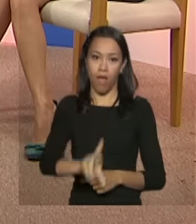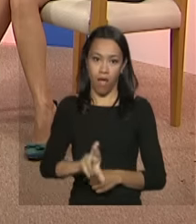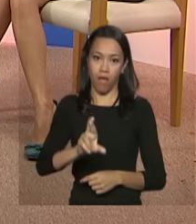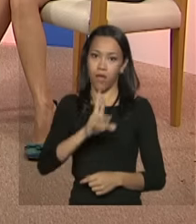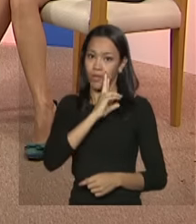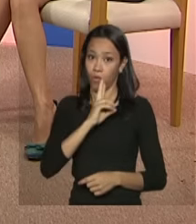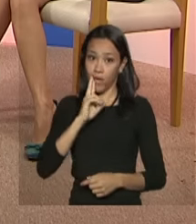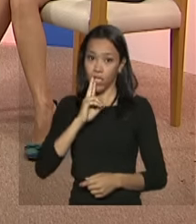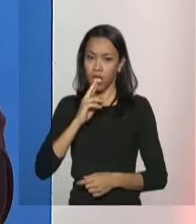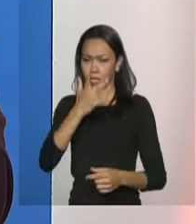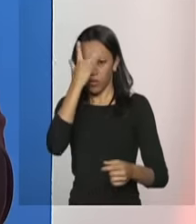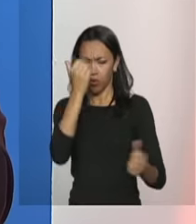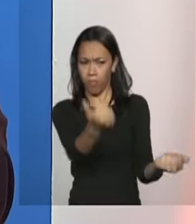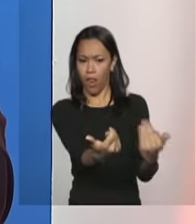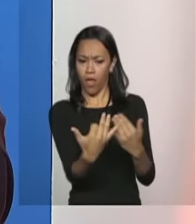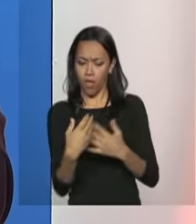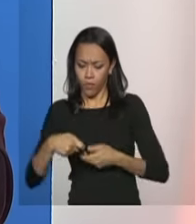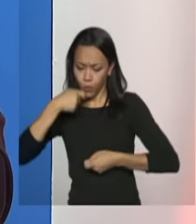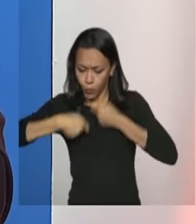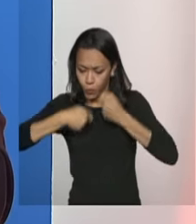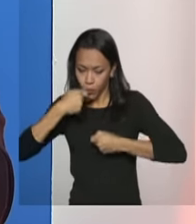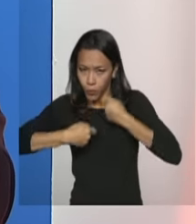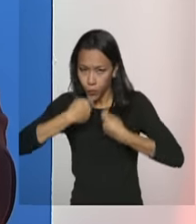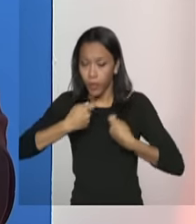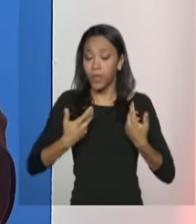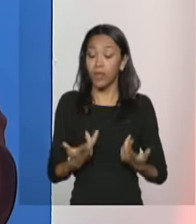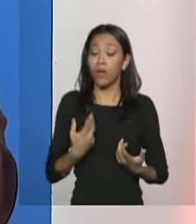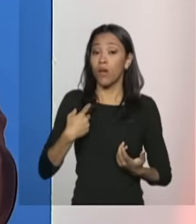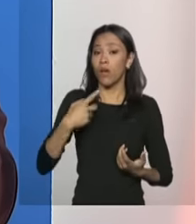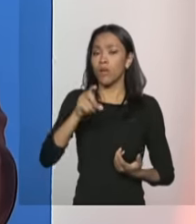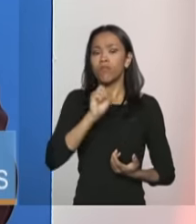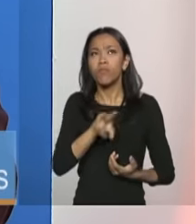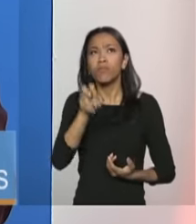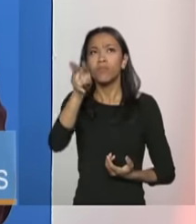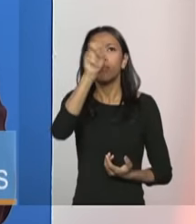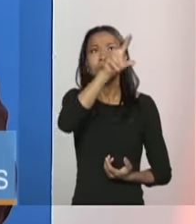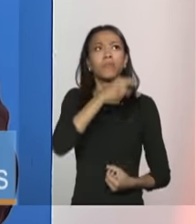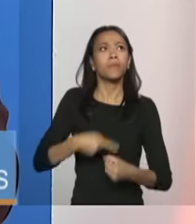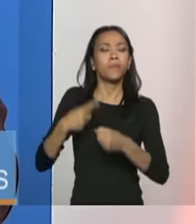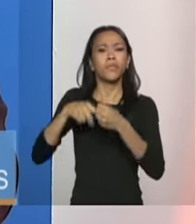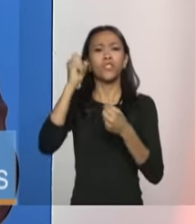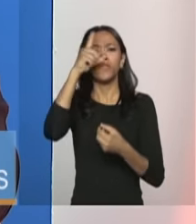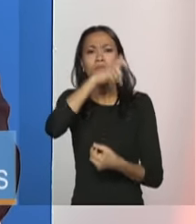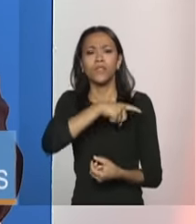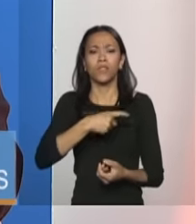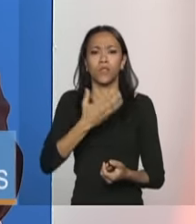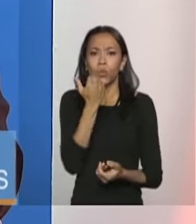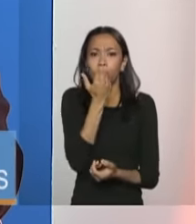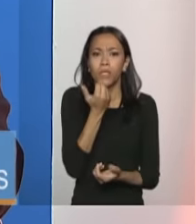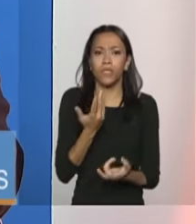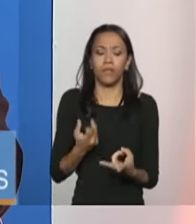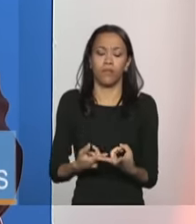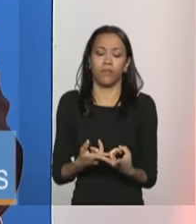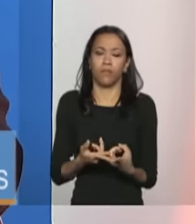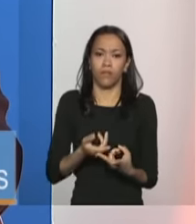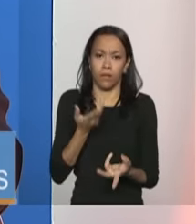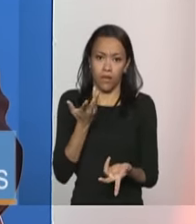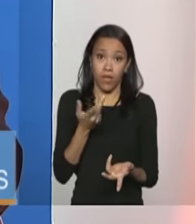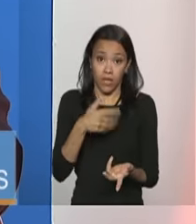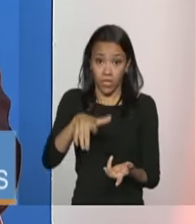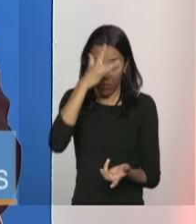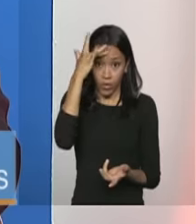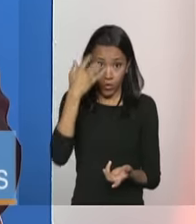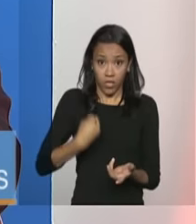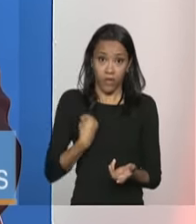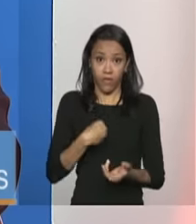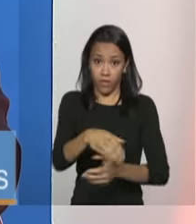eles estão nas principais cidades e a gente percebe que muitas vezes a dificuldade de articular alimentação segurança alimentar da população que em situação